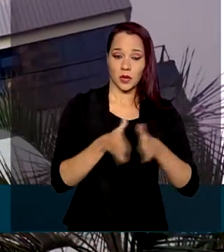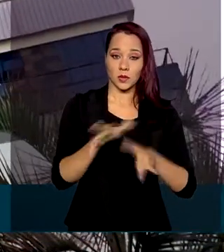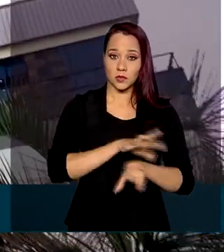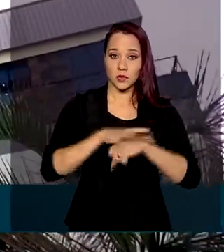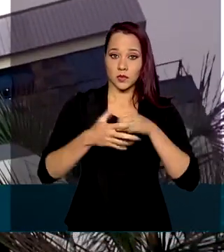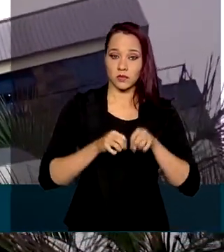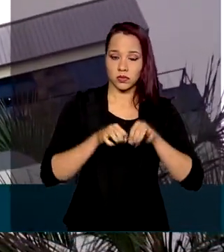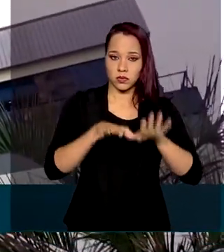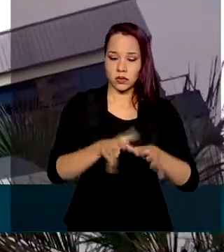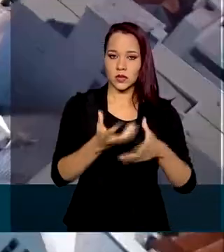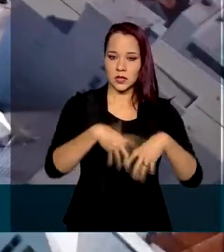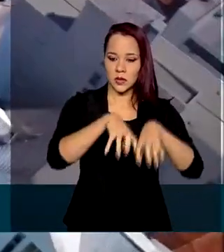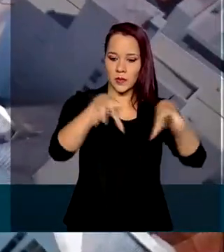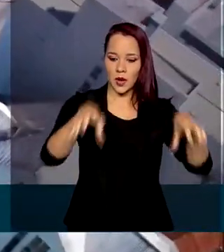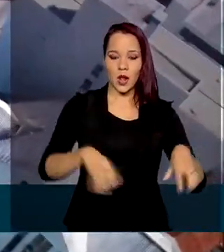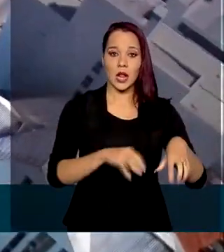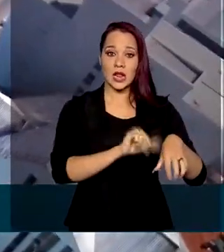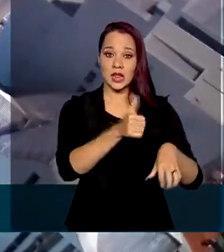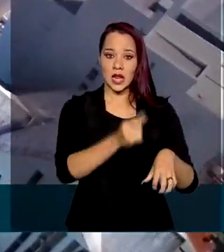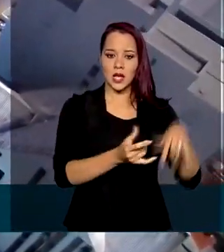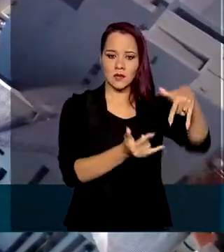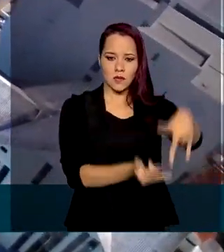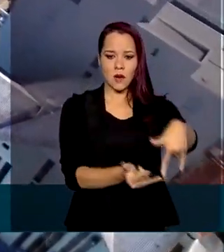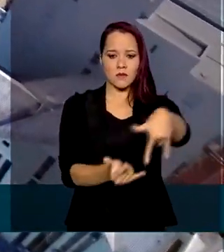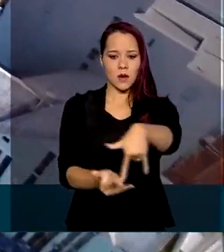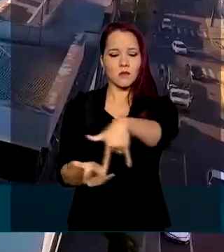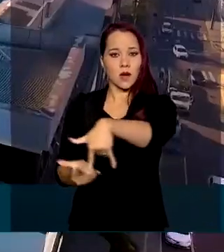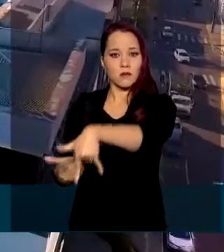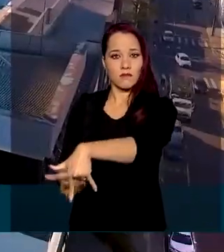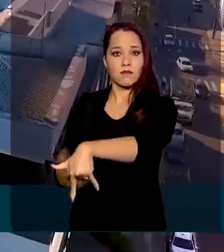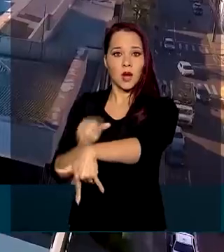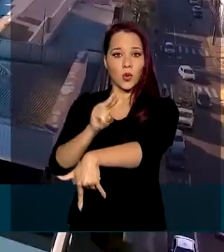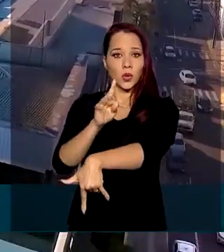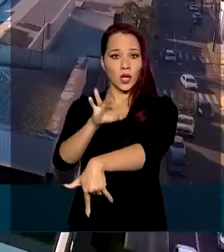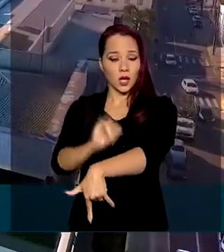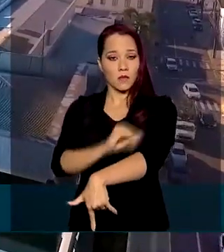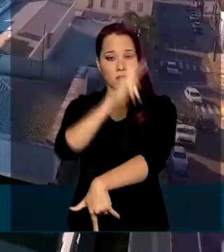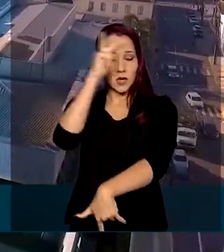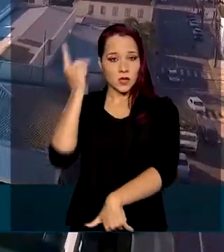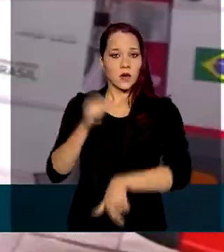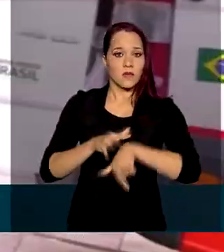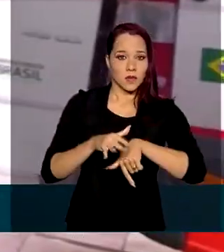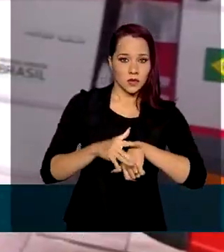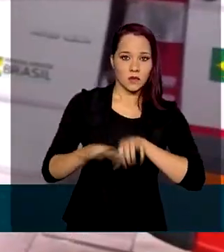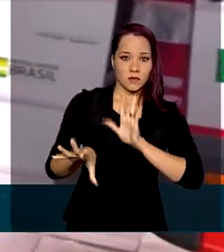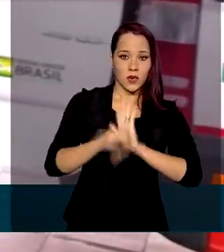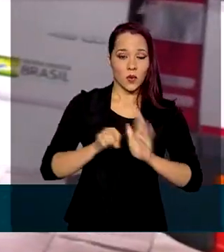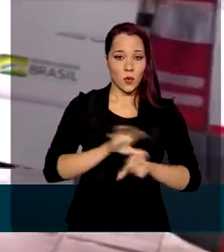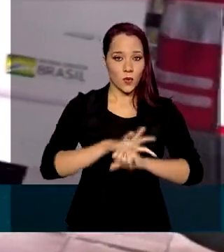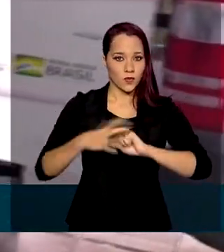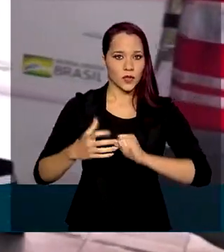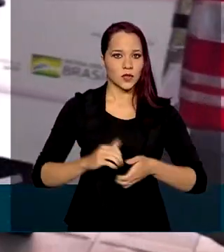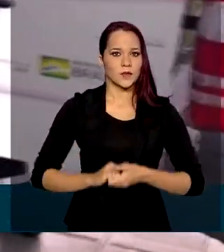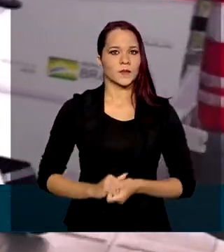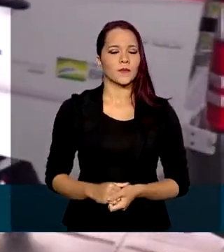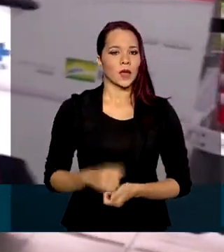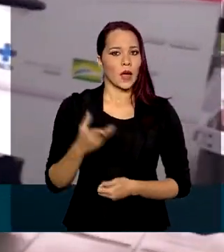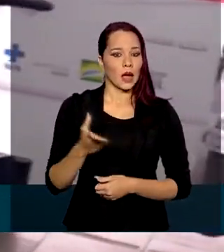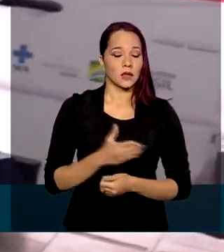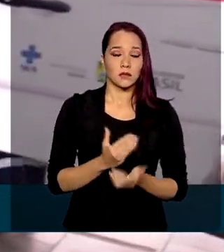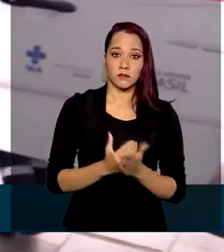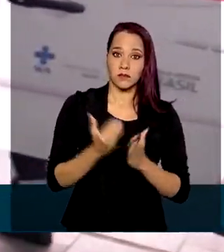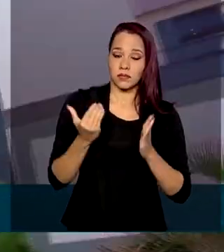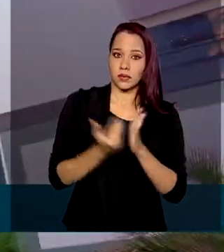unidade separou 10 leitos de UTI para pacientes com Covid-19. A demanda foi maior que o